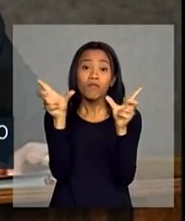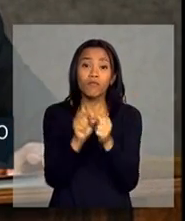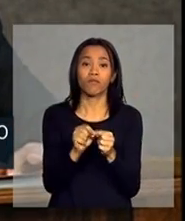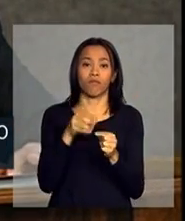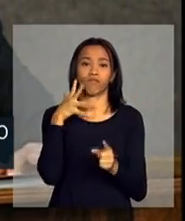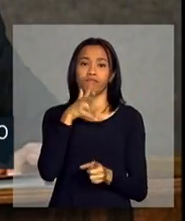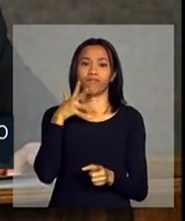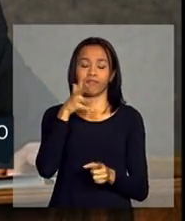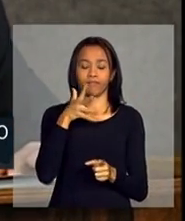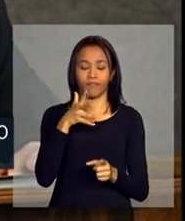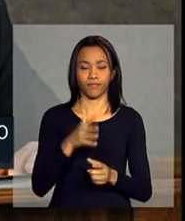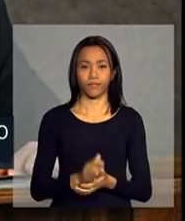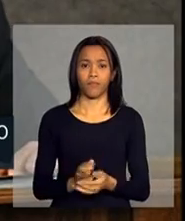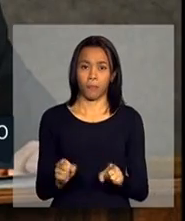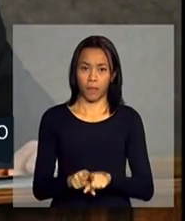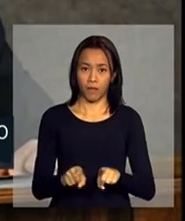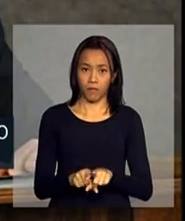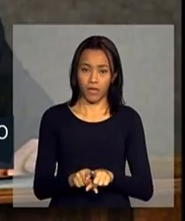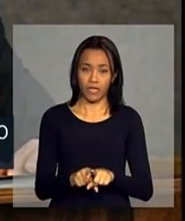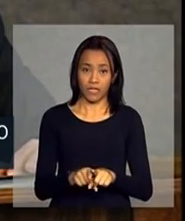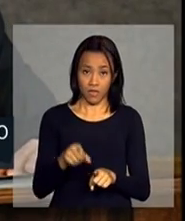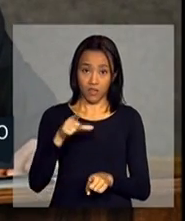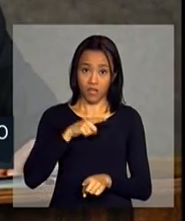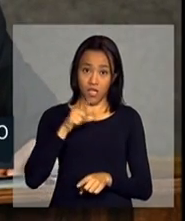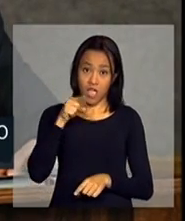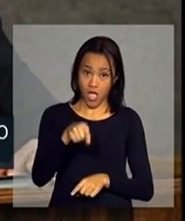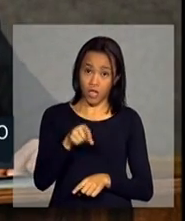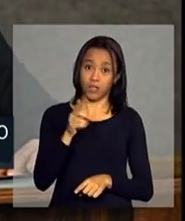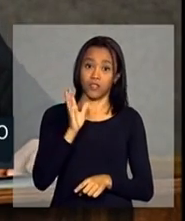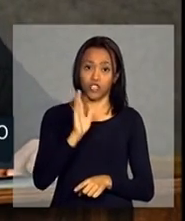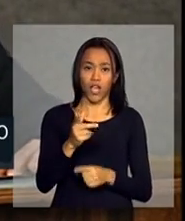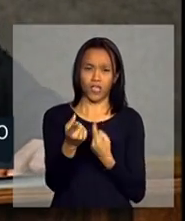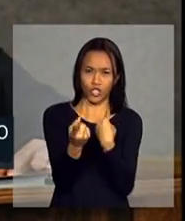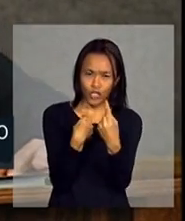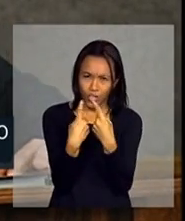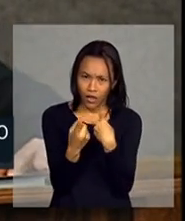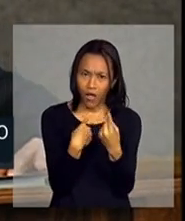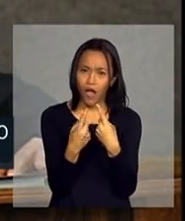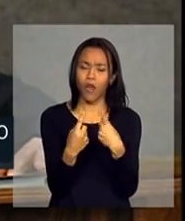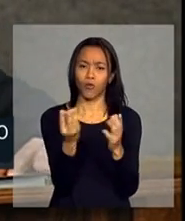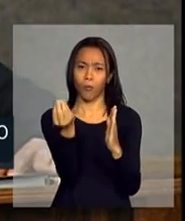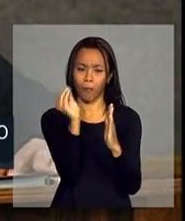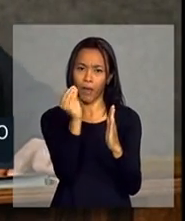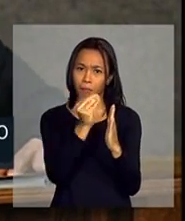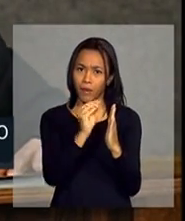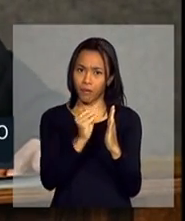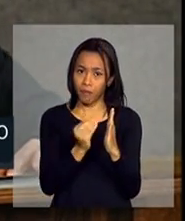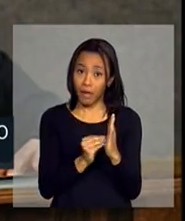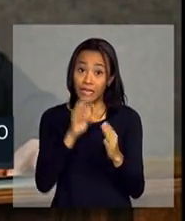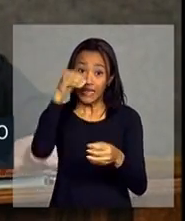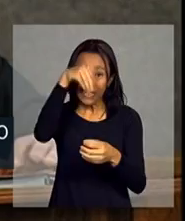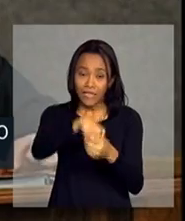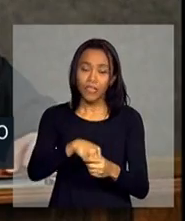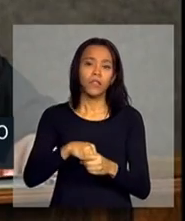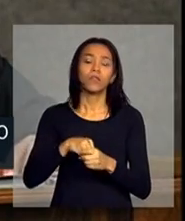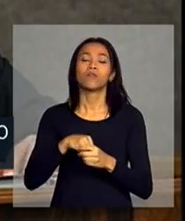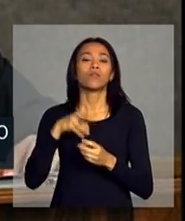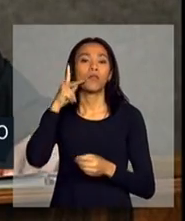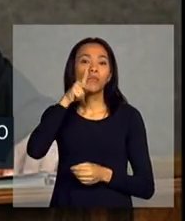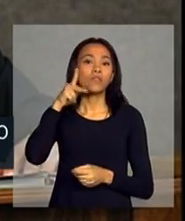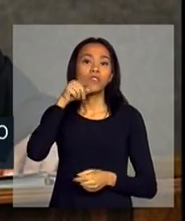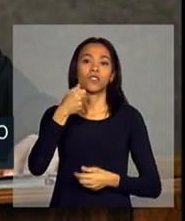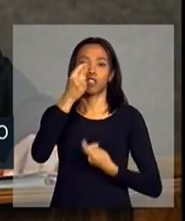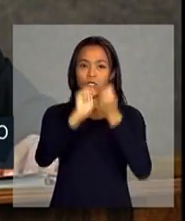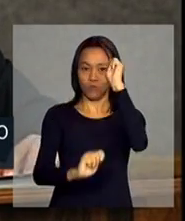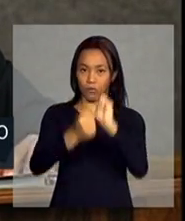que tem, quer dizer, além desses diásgos já estruturados no desenho da política industrial, do Plano Brasil maior,